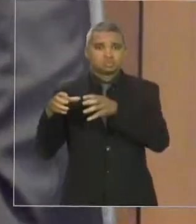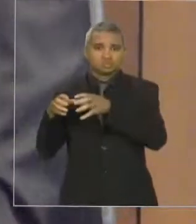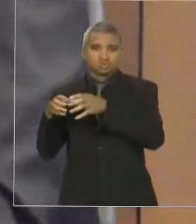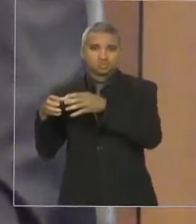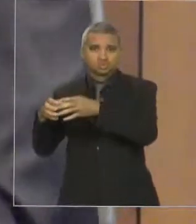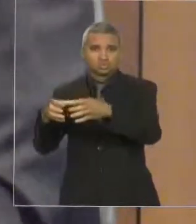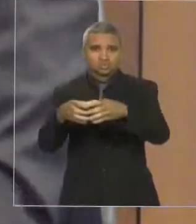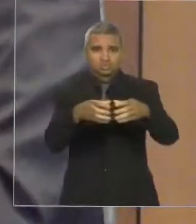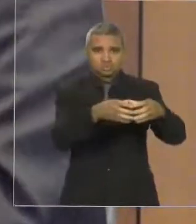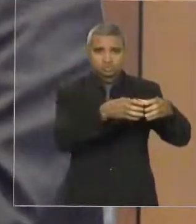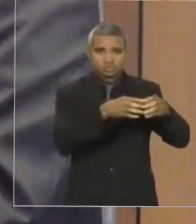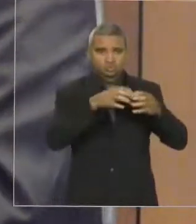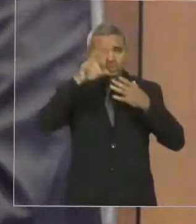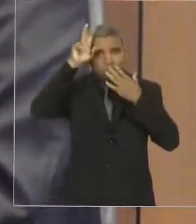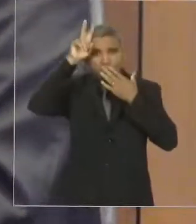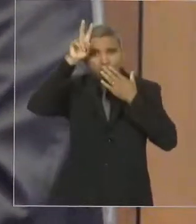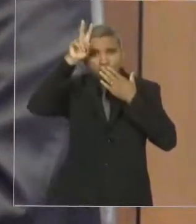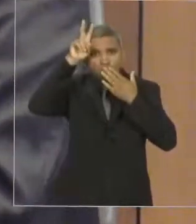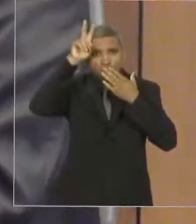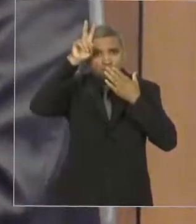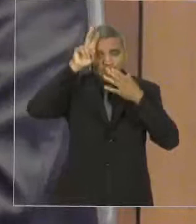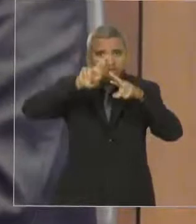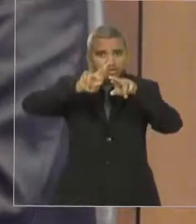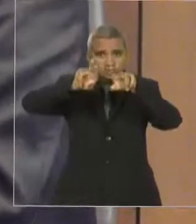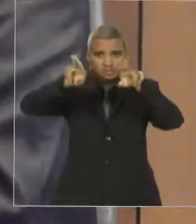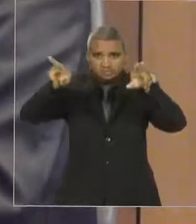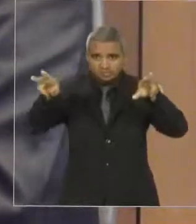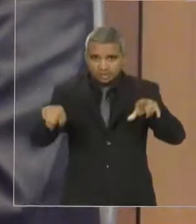indígenas diferenciadas do país,